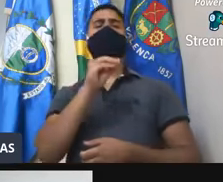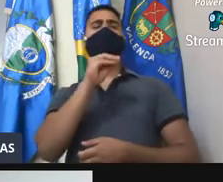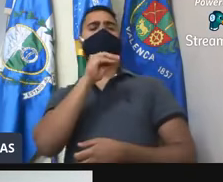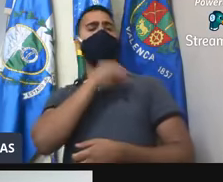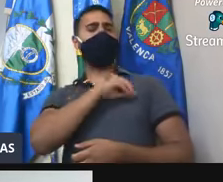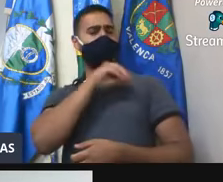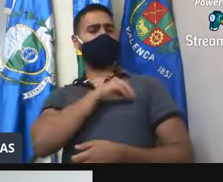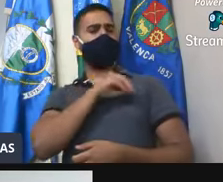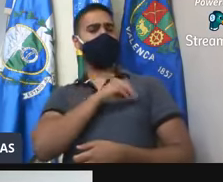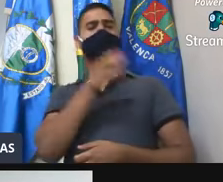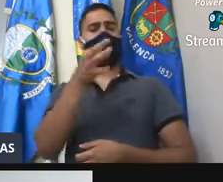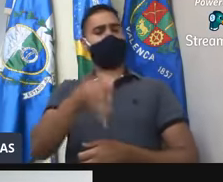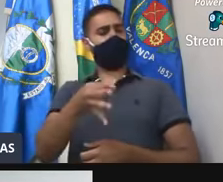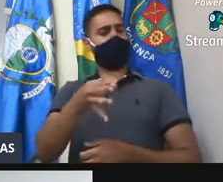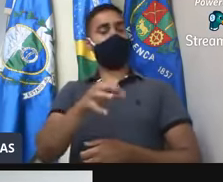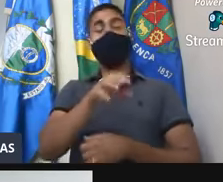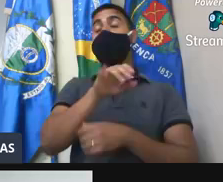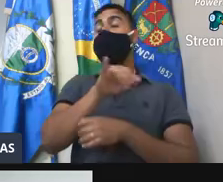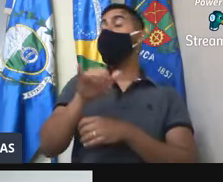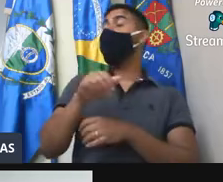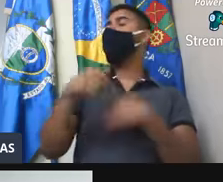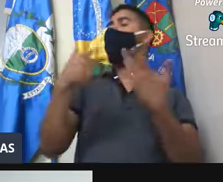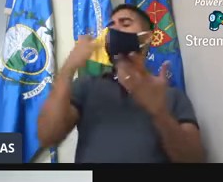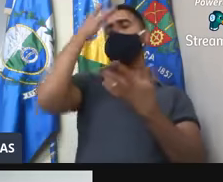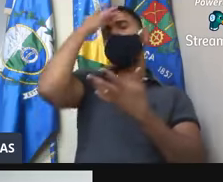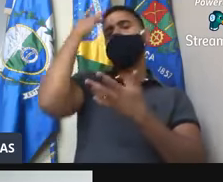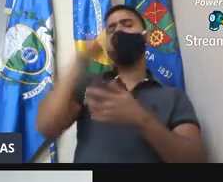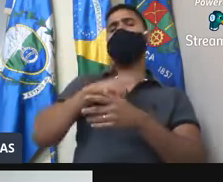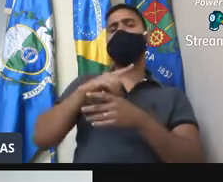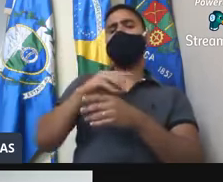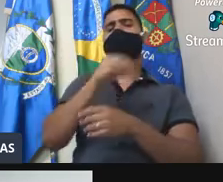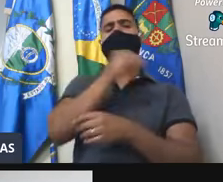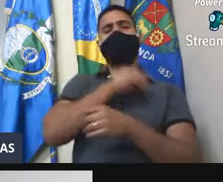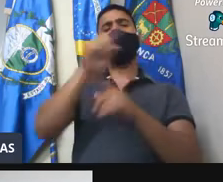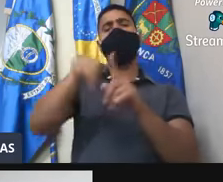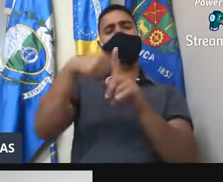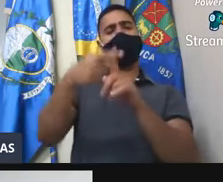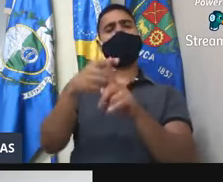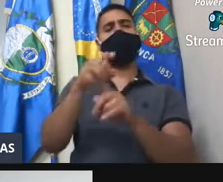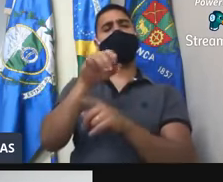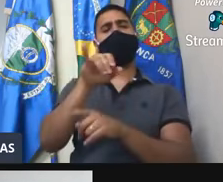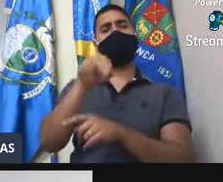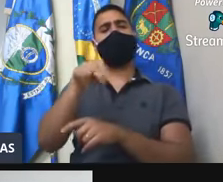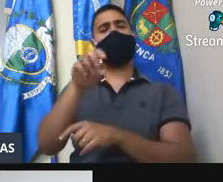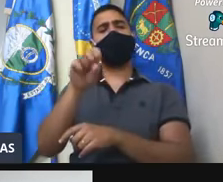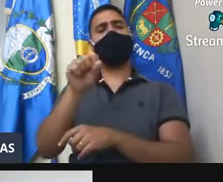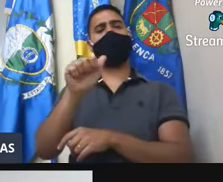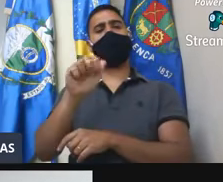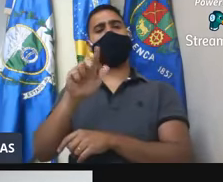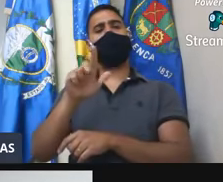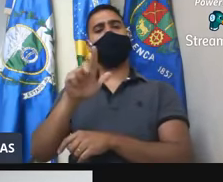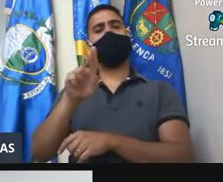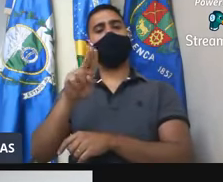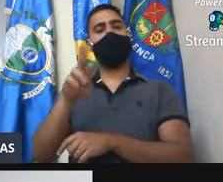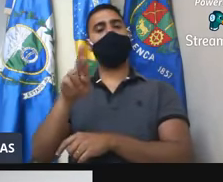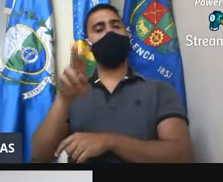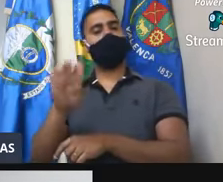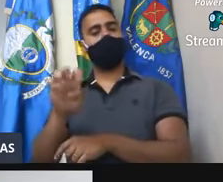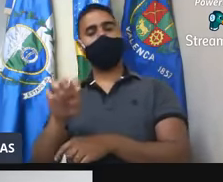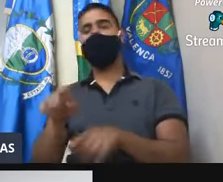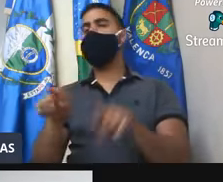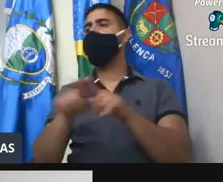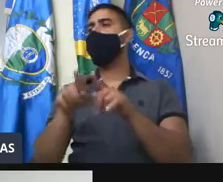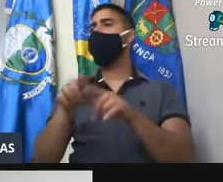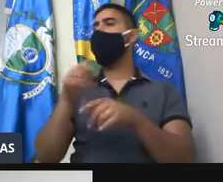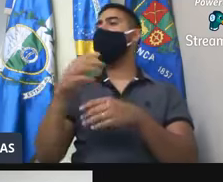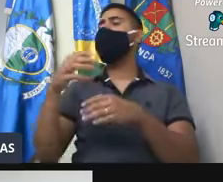regularizados? Qual servidor está recebendo os adicionais de insalubridade e periculosidade? Solicitando o envio de listado de servidores que recebem